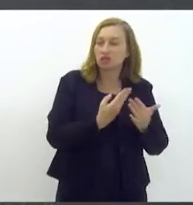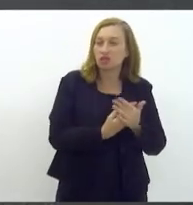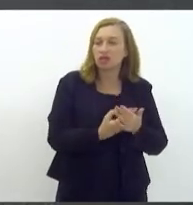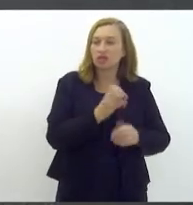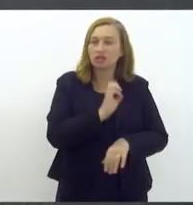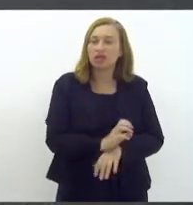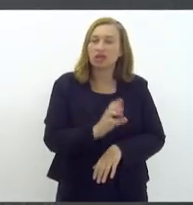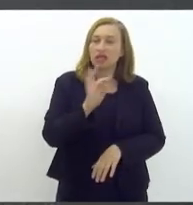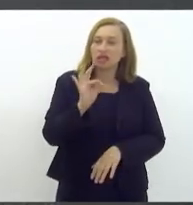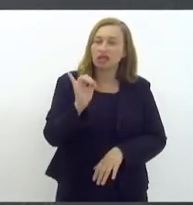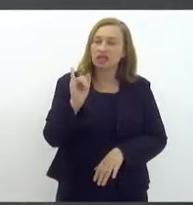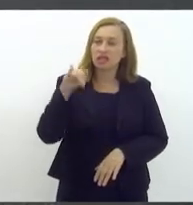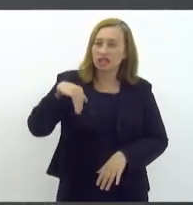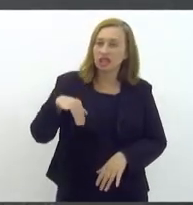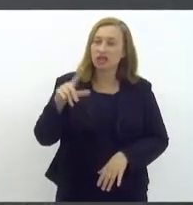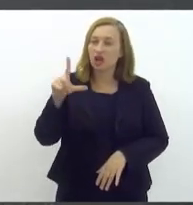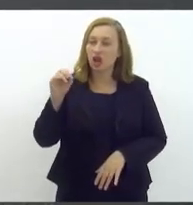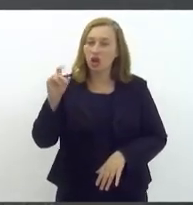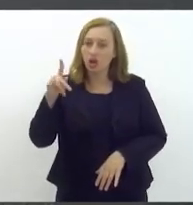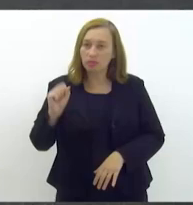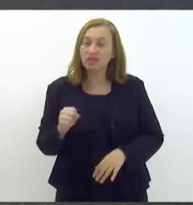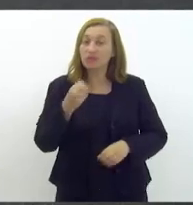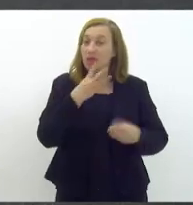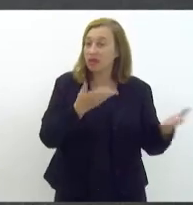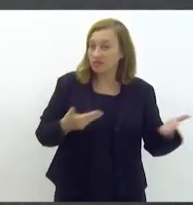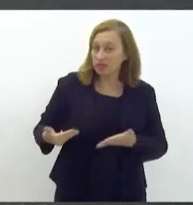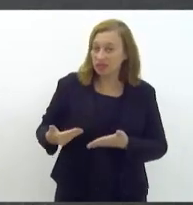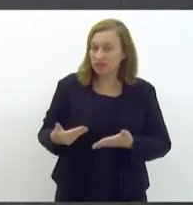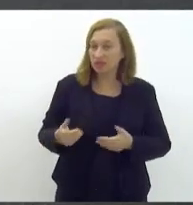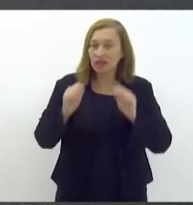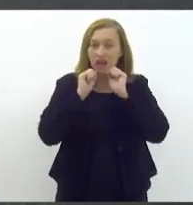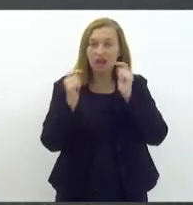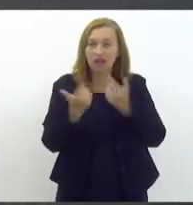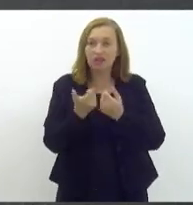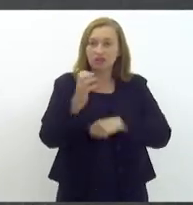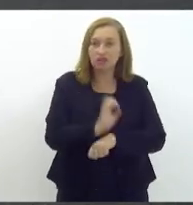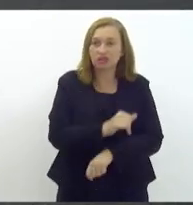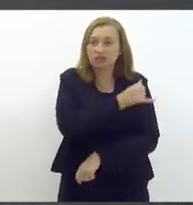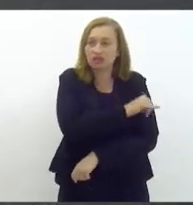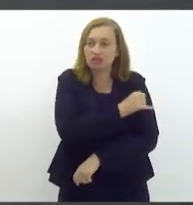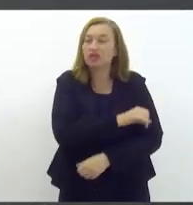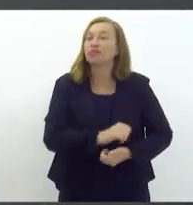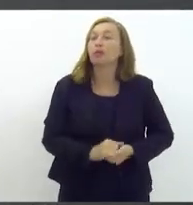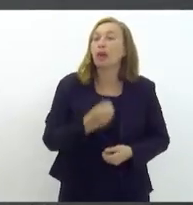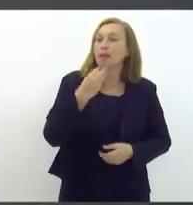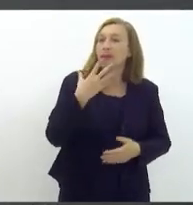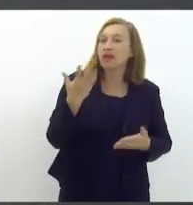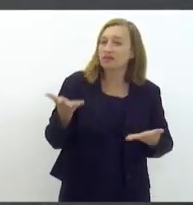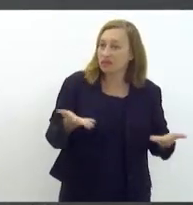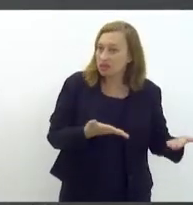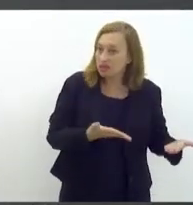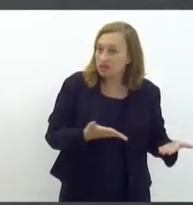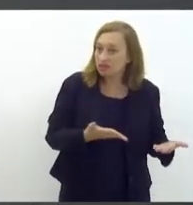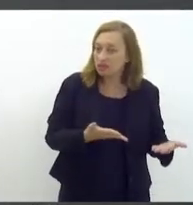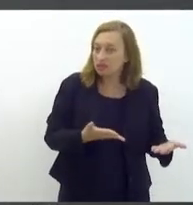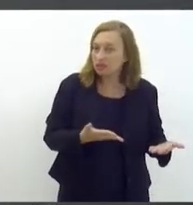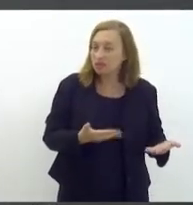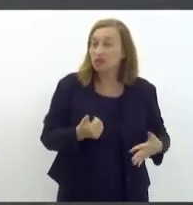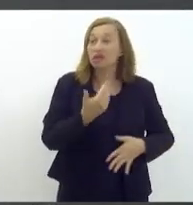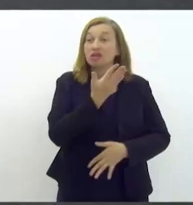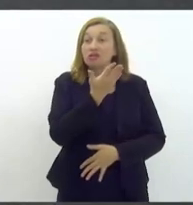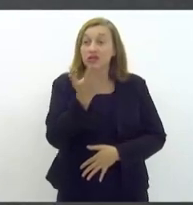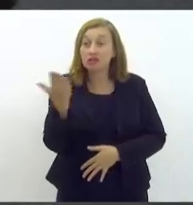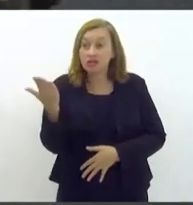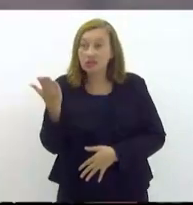Lopes. Bem-vindos aqui à Assembleia Legislativa do Estado do Rio de Janeiro. Bem-vindas. Que vocês